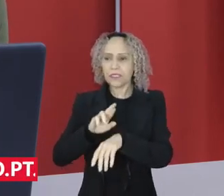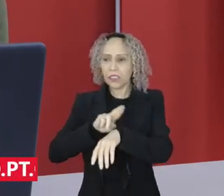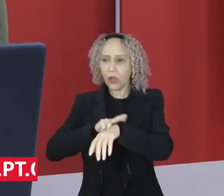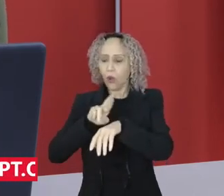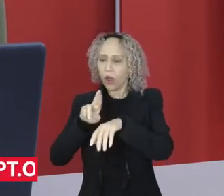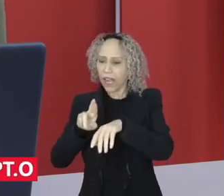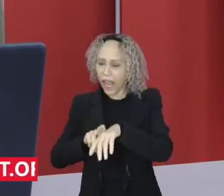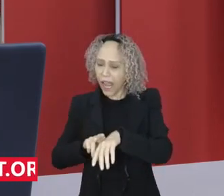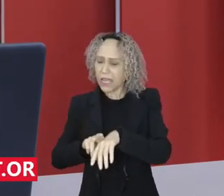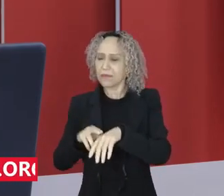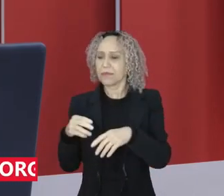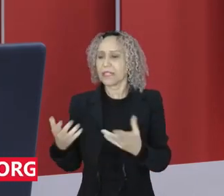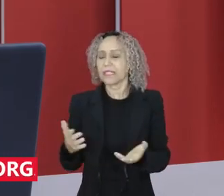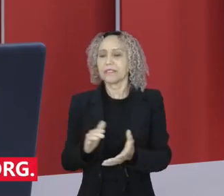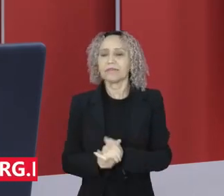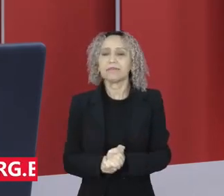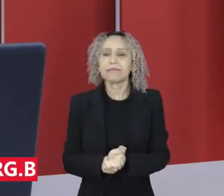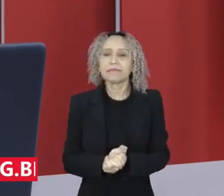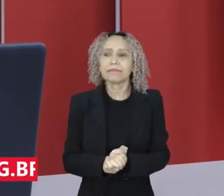aqui com a gente. João Afonso,